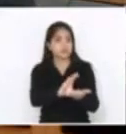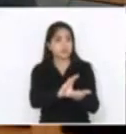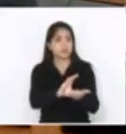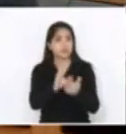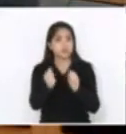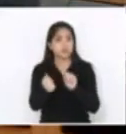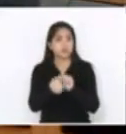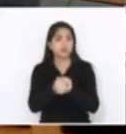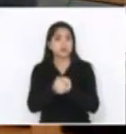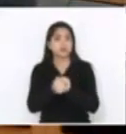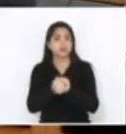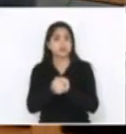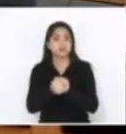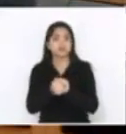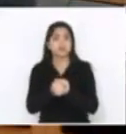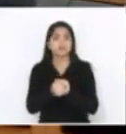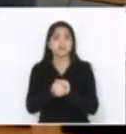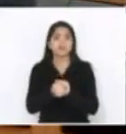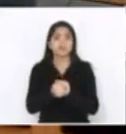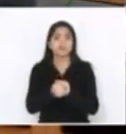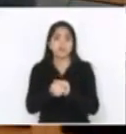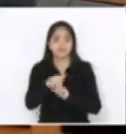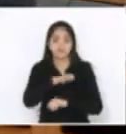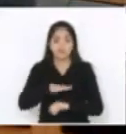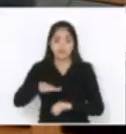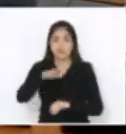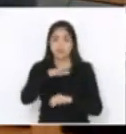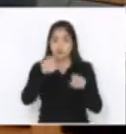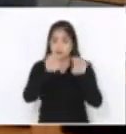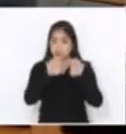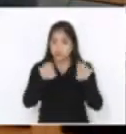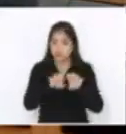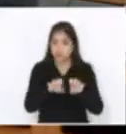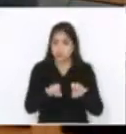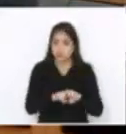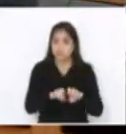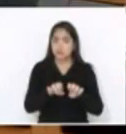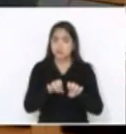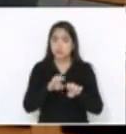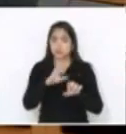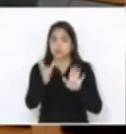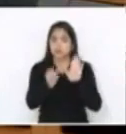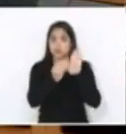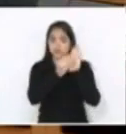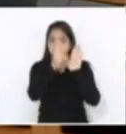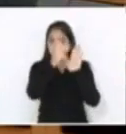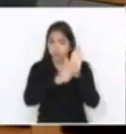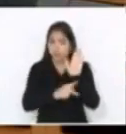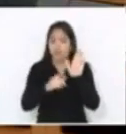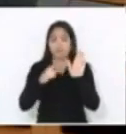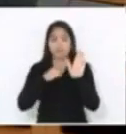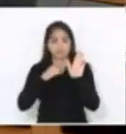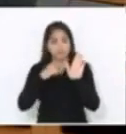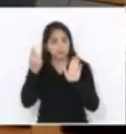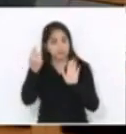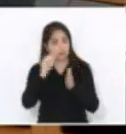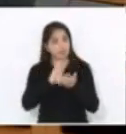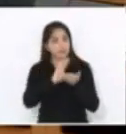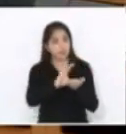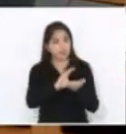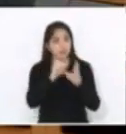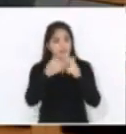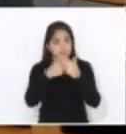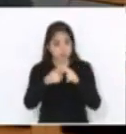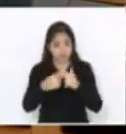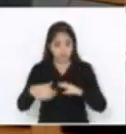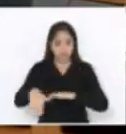agentes financeiros. A área de infraestrutura está contemplada no projeto, tem recurso para a recuperação de estrada, tem